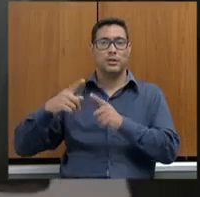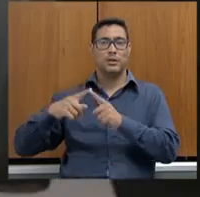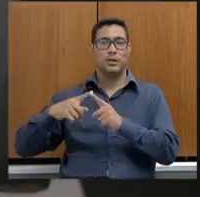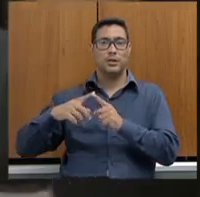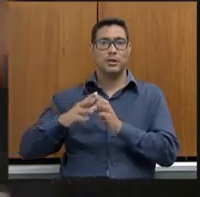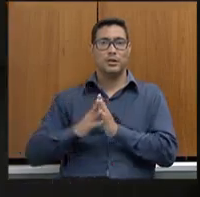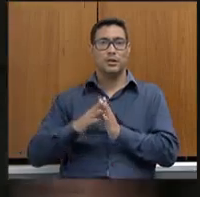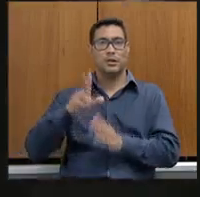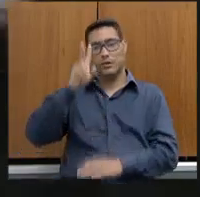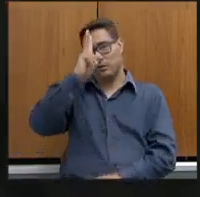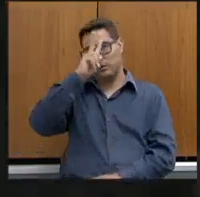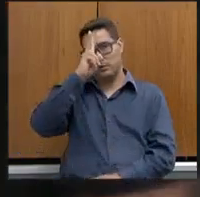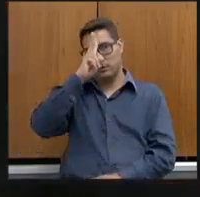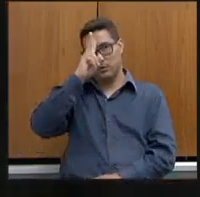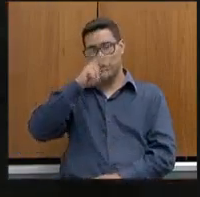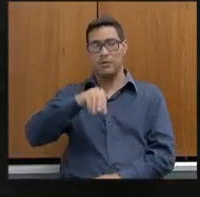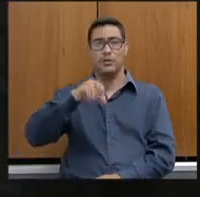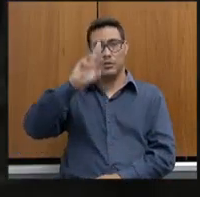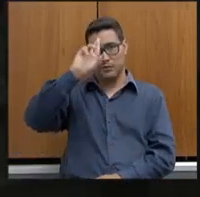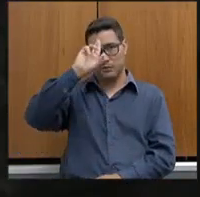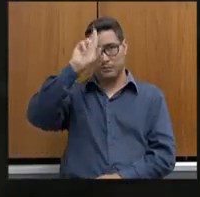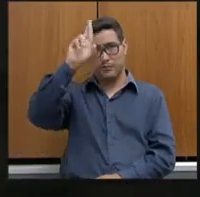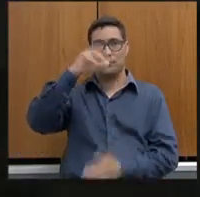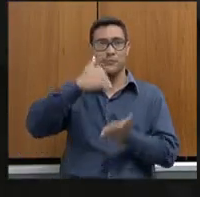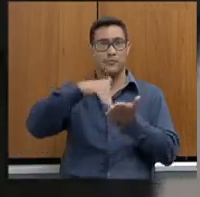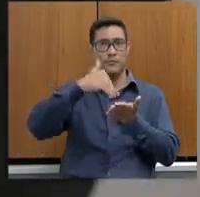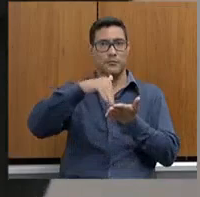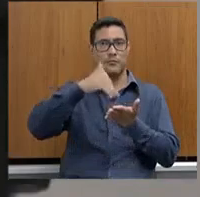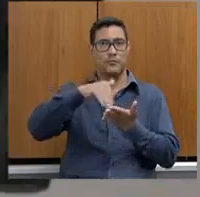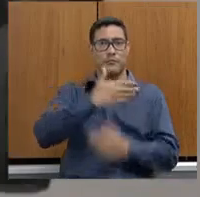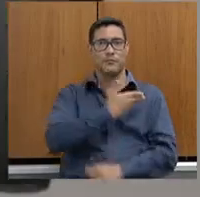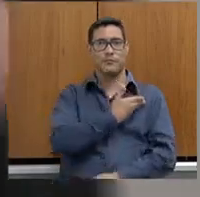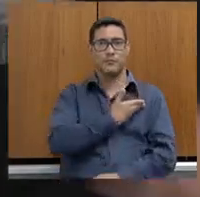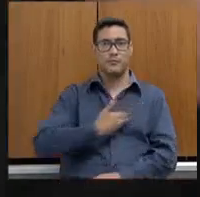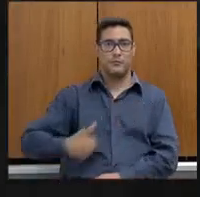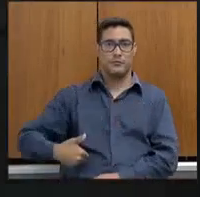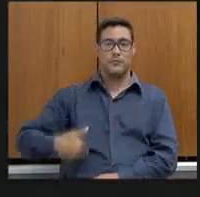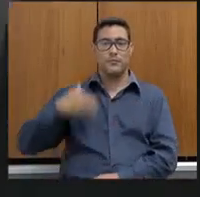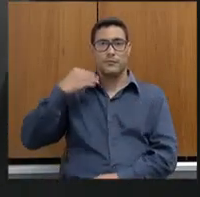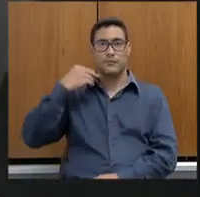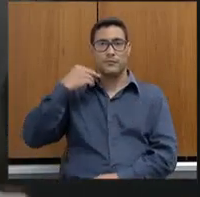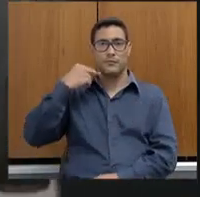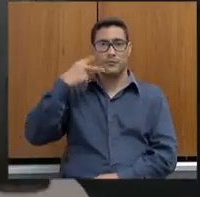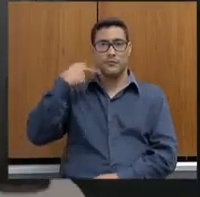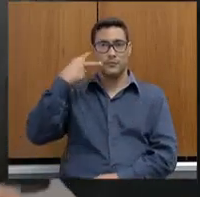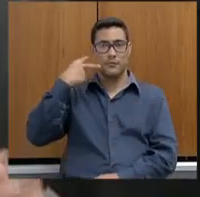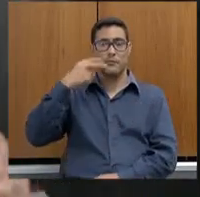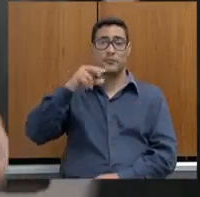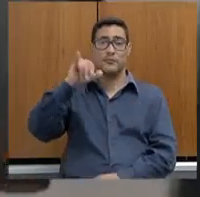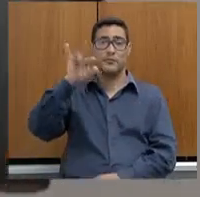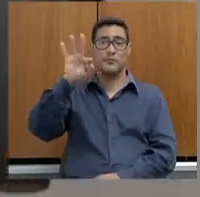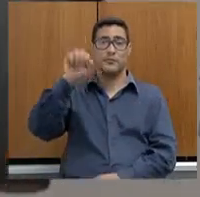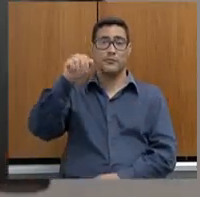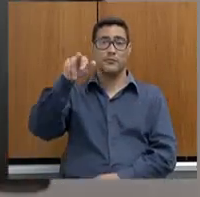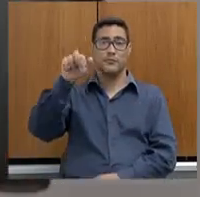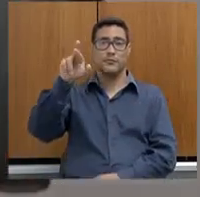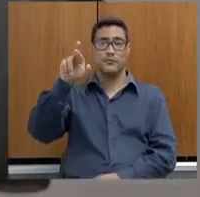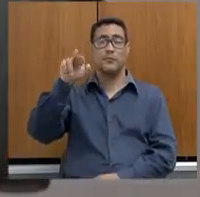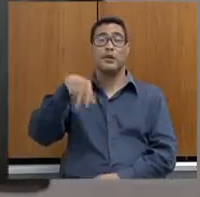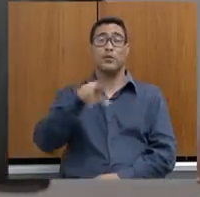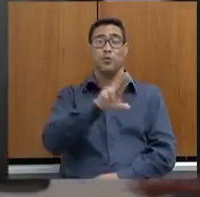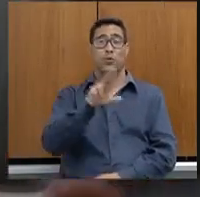Eu lembro que o chefe, o secretário de Segurança Pública, no primeiro mandato do Itamar Franco, era o Márcio Domingues,